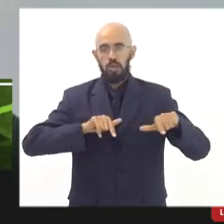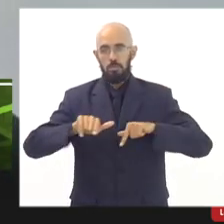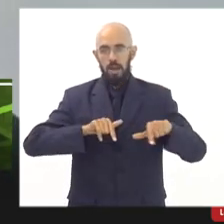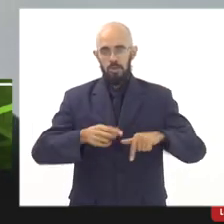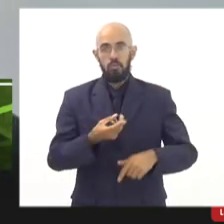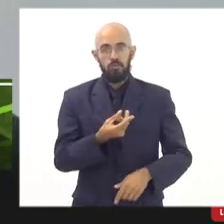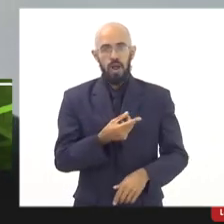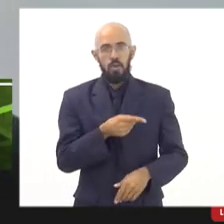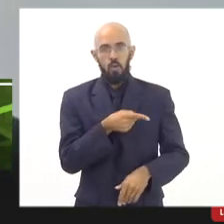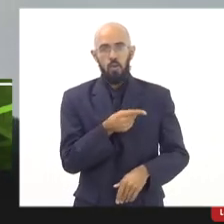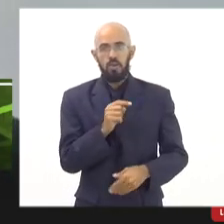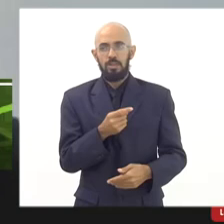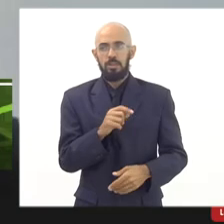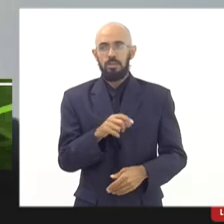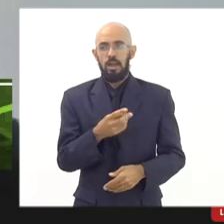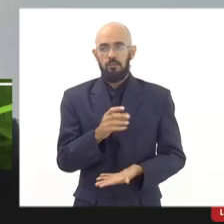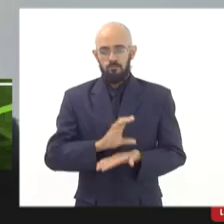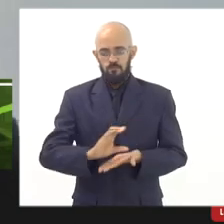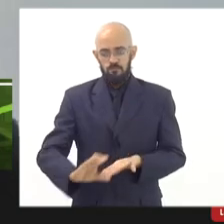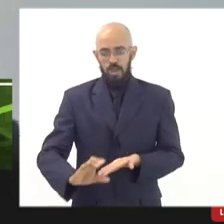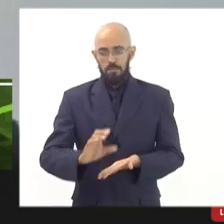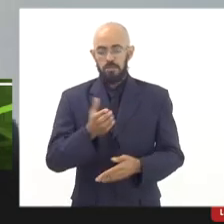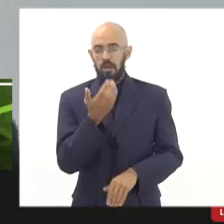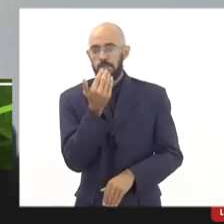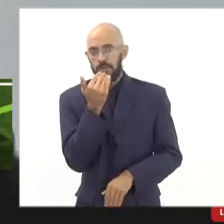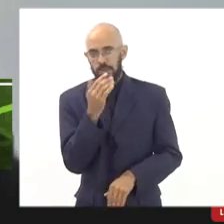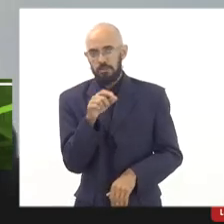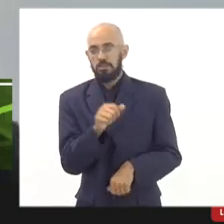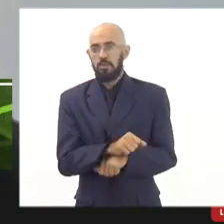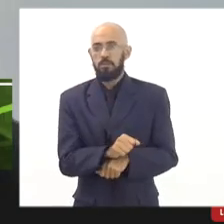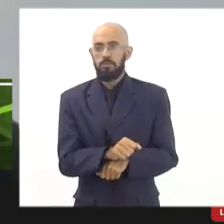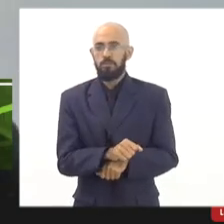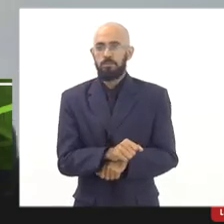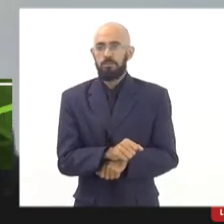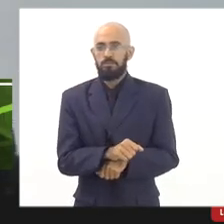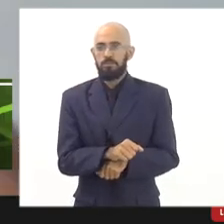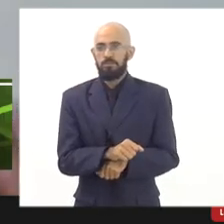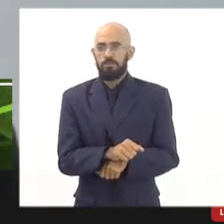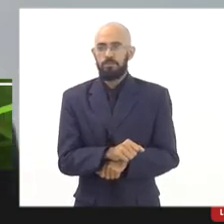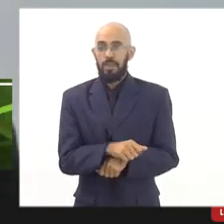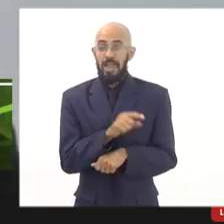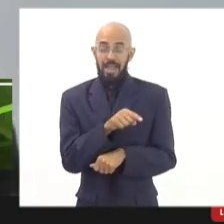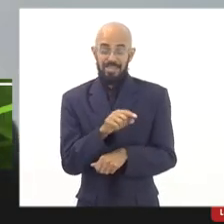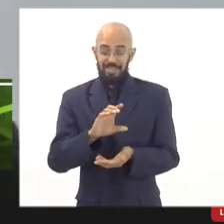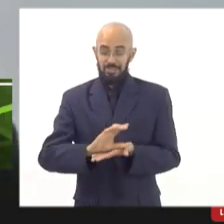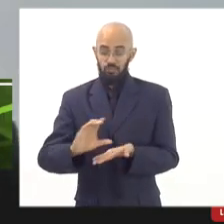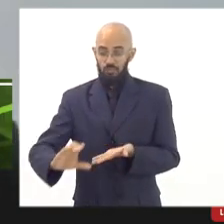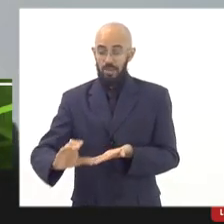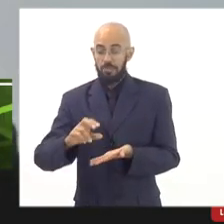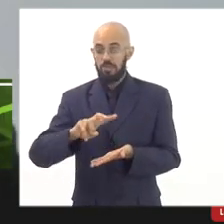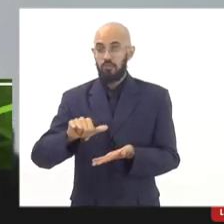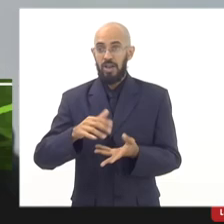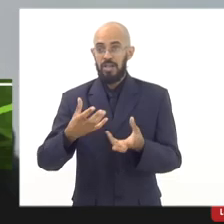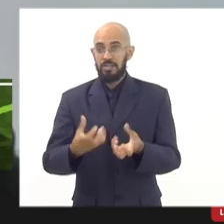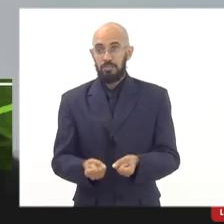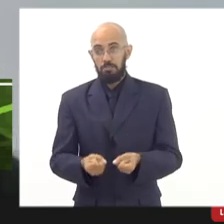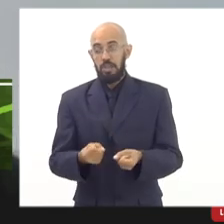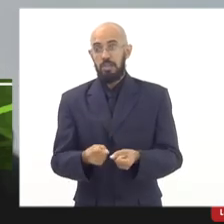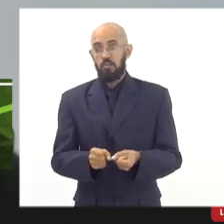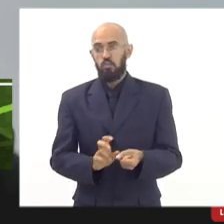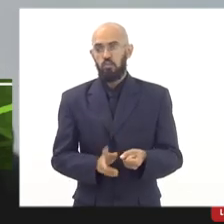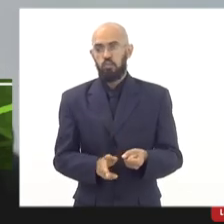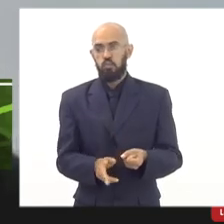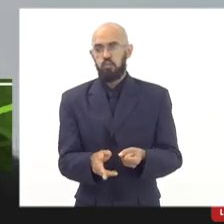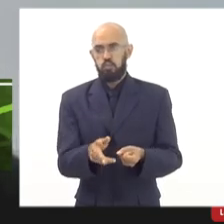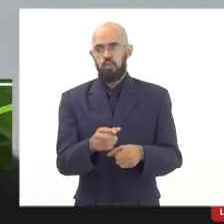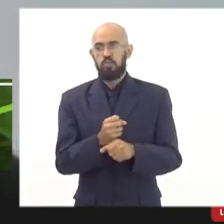verbas de alimentação estadual, federal, manutenção, enfim. As verbas que a gente vai receber, digamos, fixas ao longo do ano.